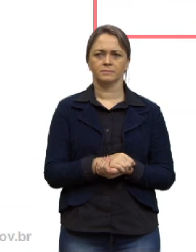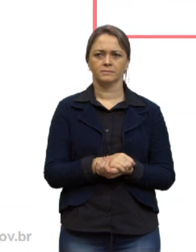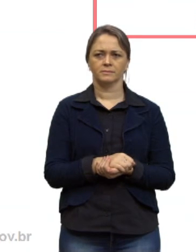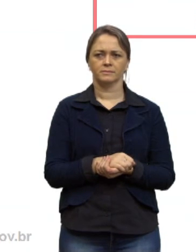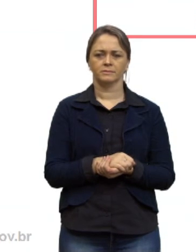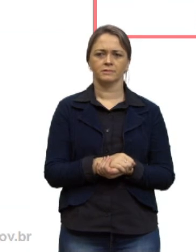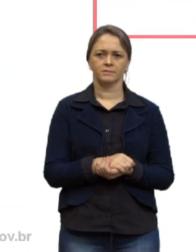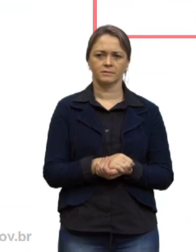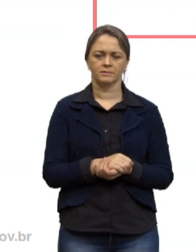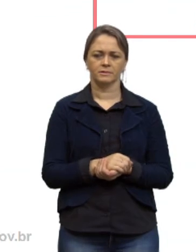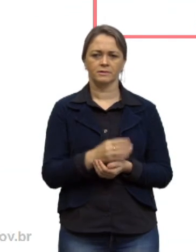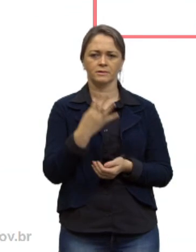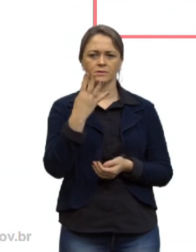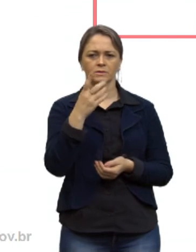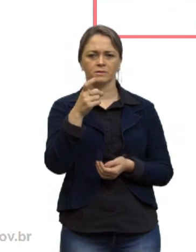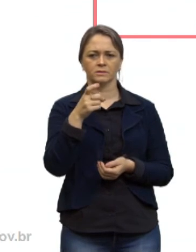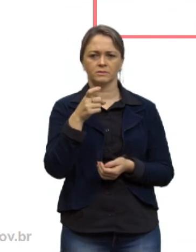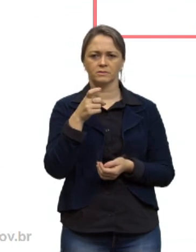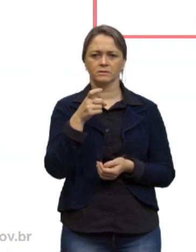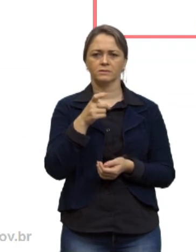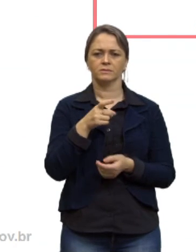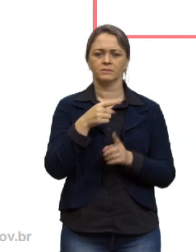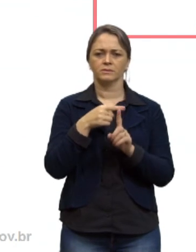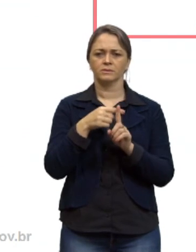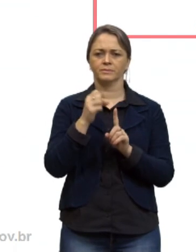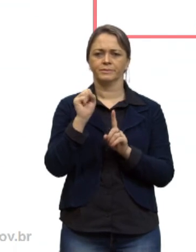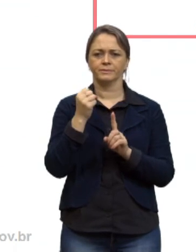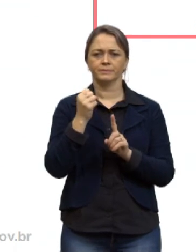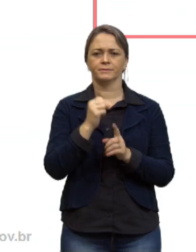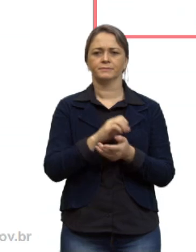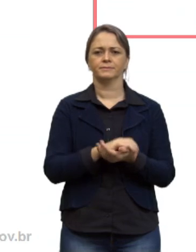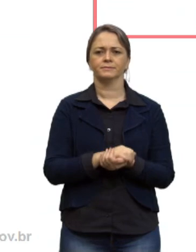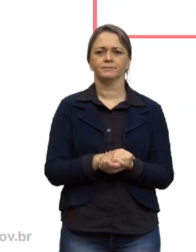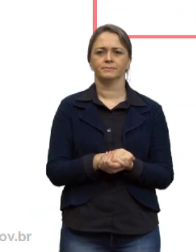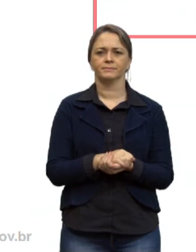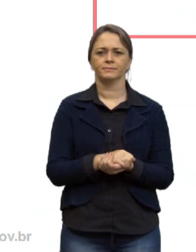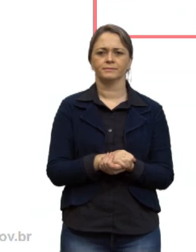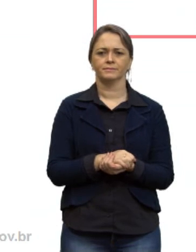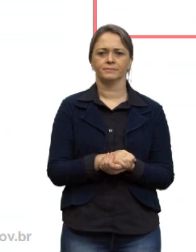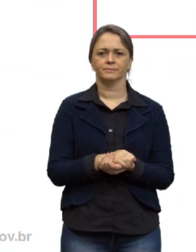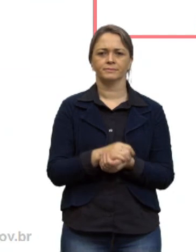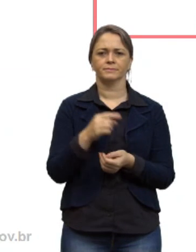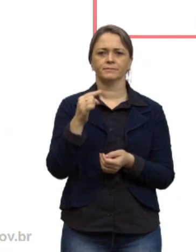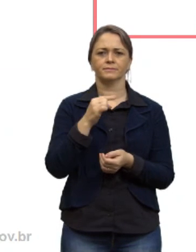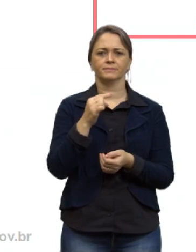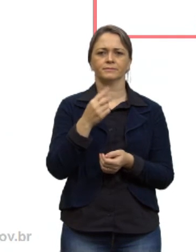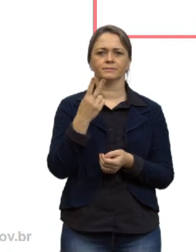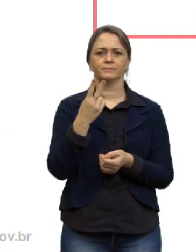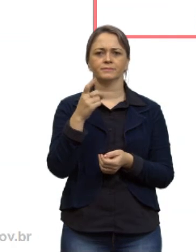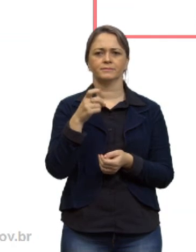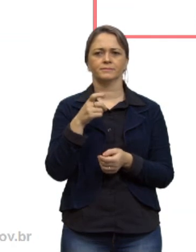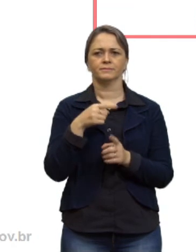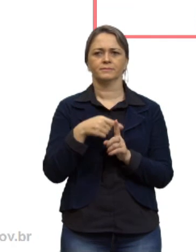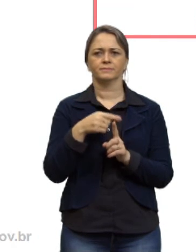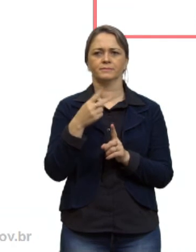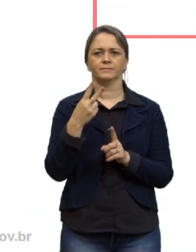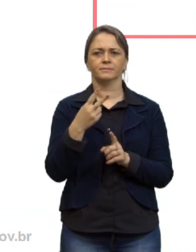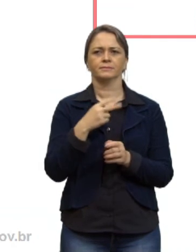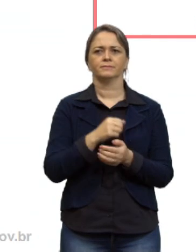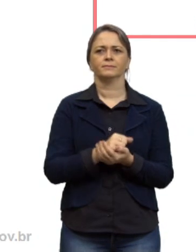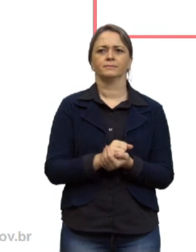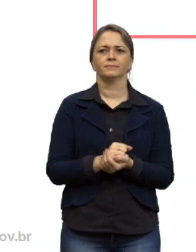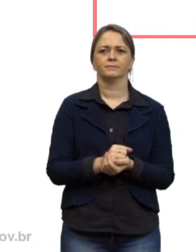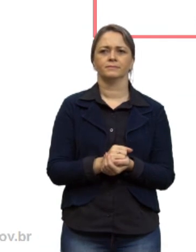termo então 4x mais 8 menos 2x mais 2